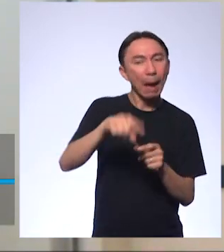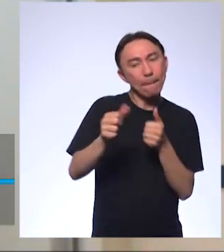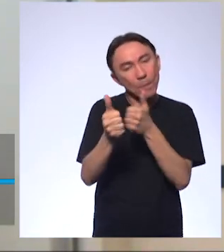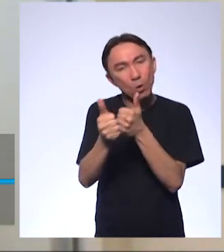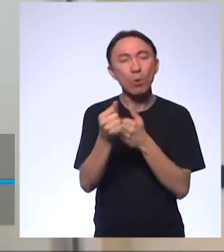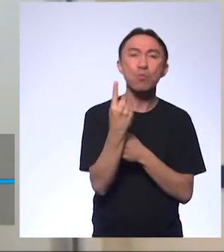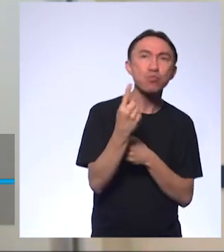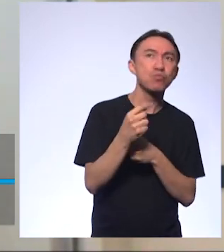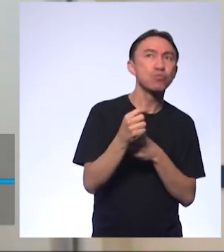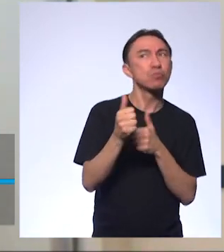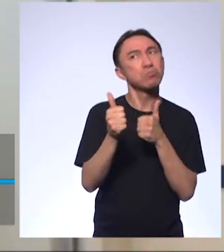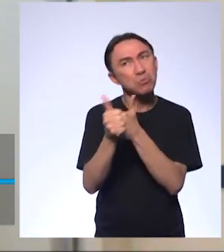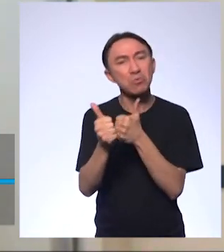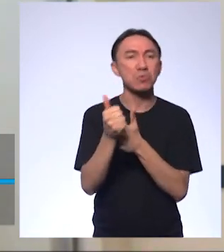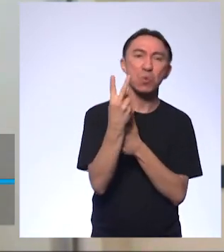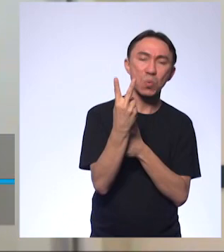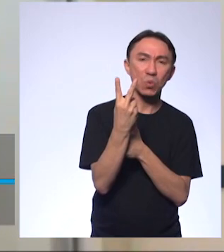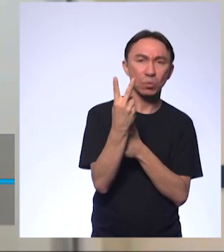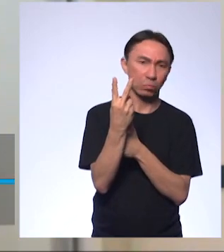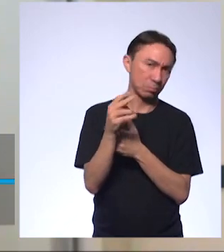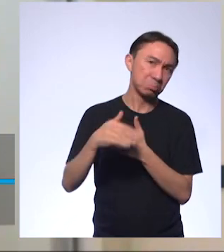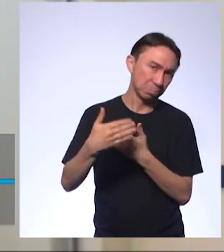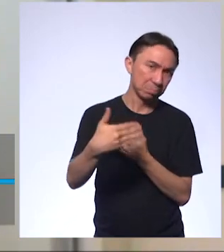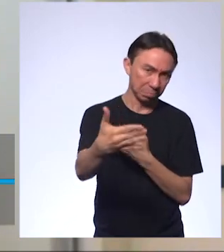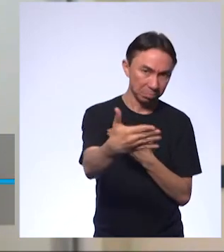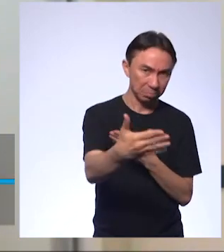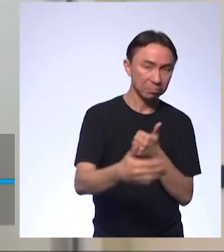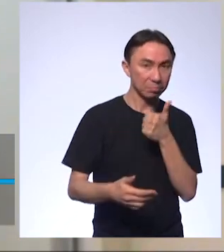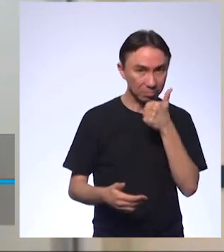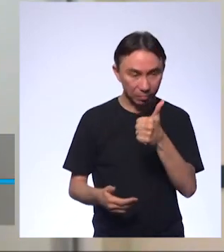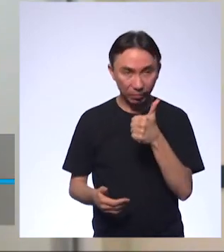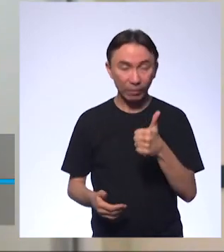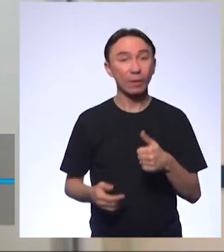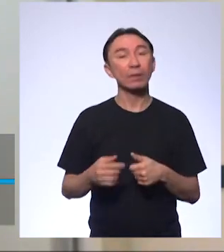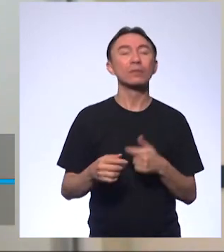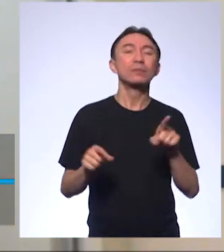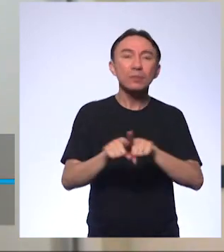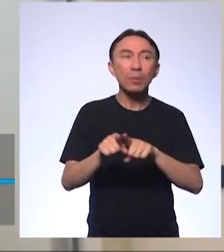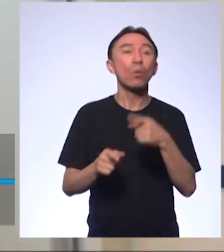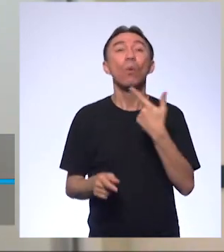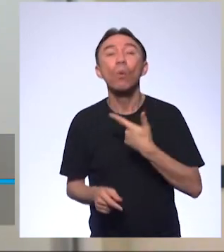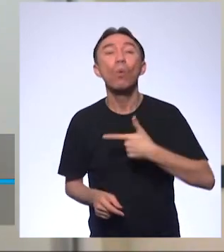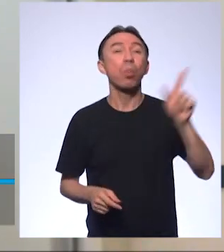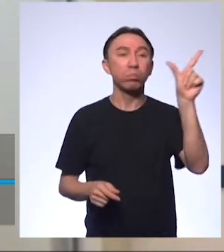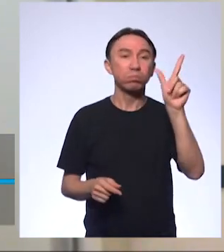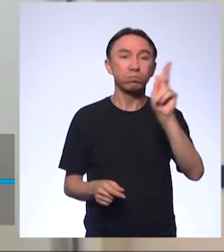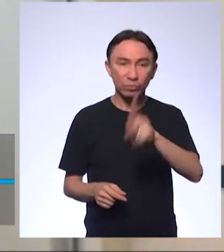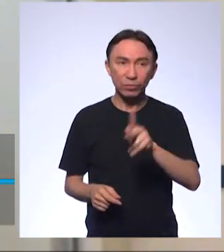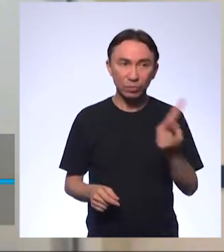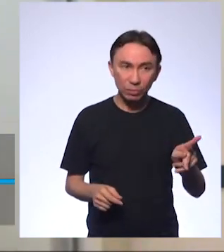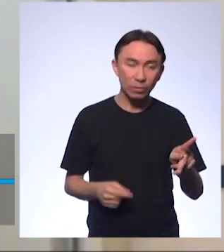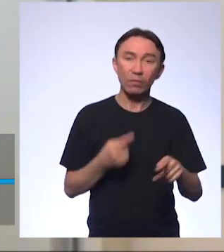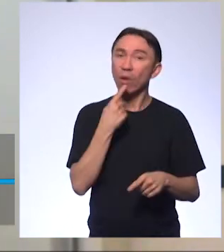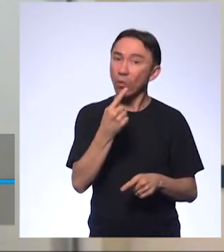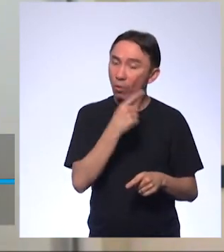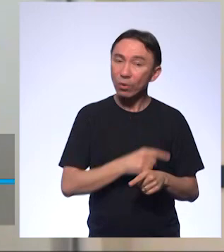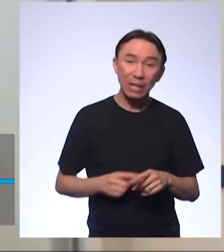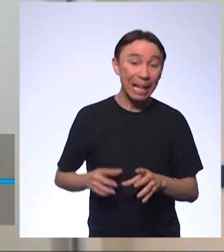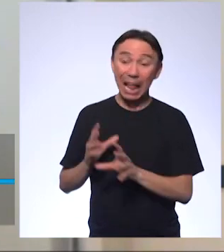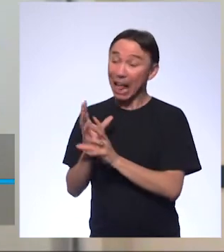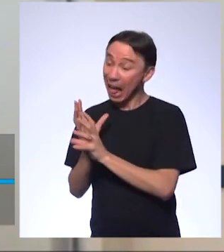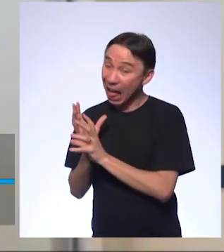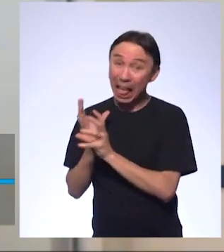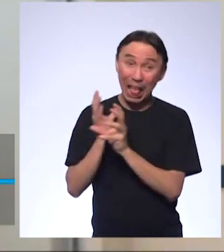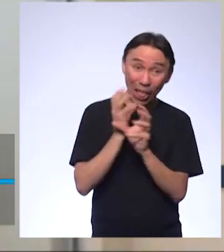diante. Mas é isso que os outros professores também disseram. Independente disso, a soma tem que dar 14. Então, se eu